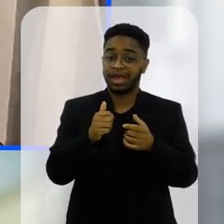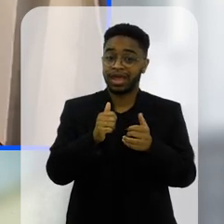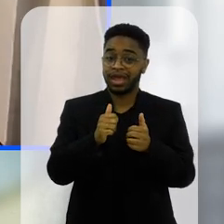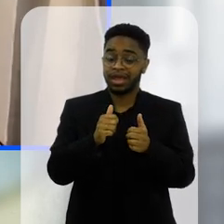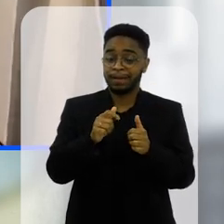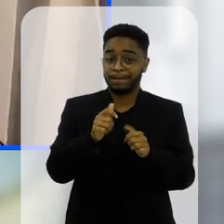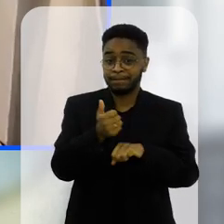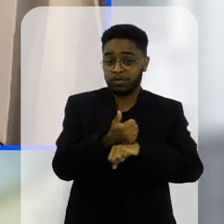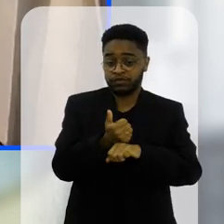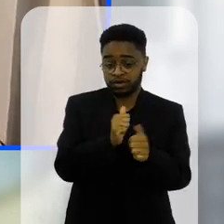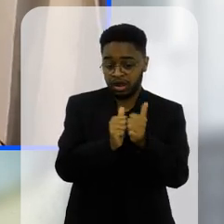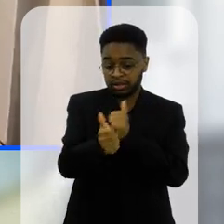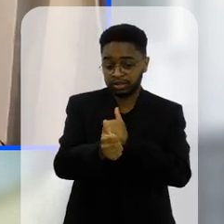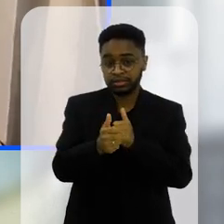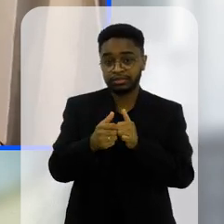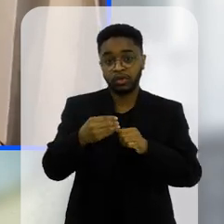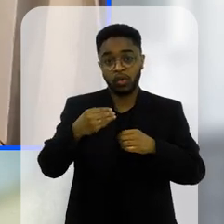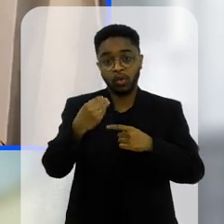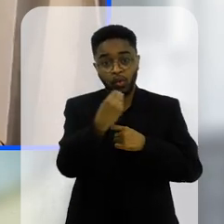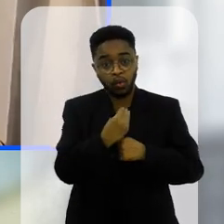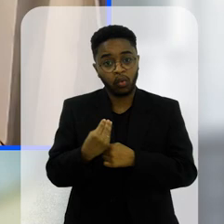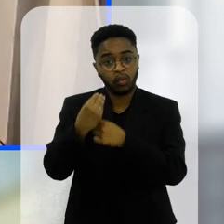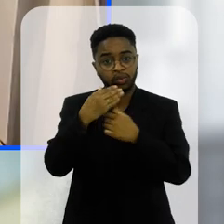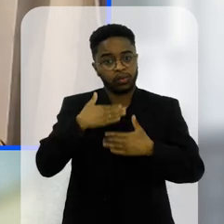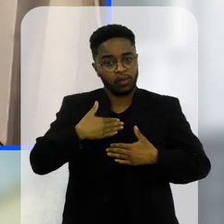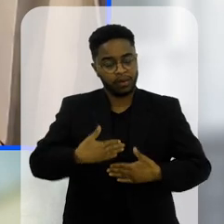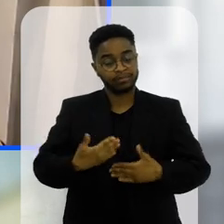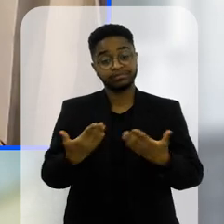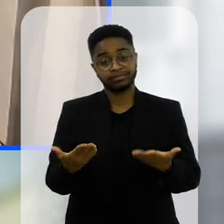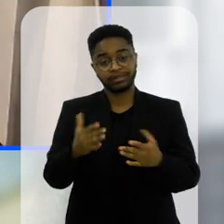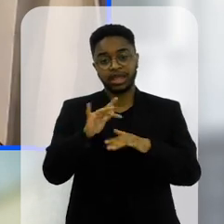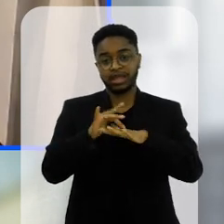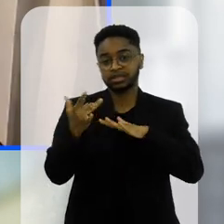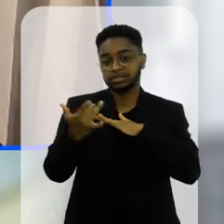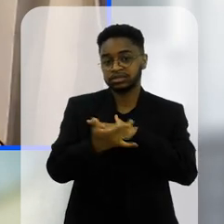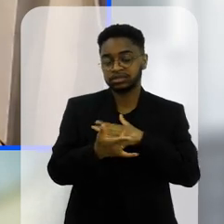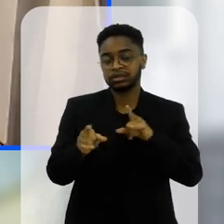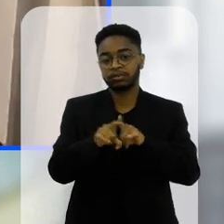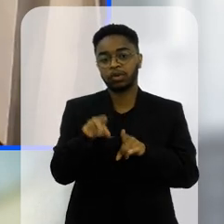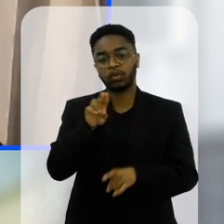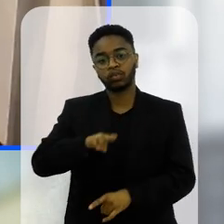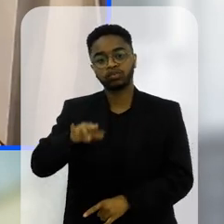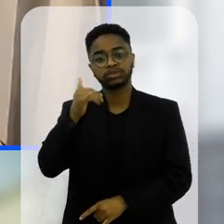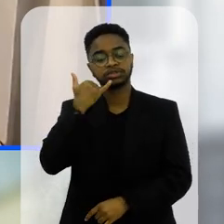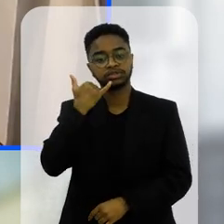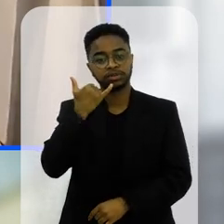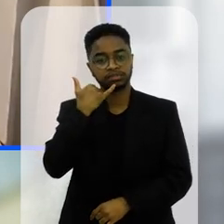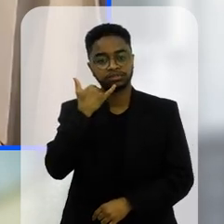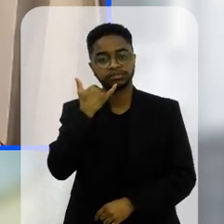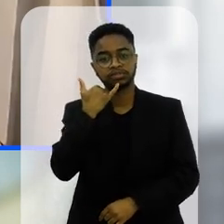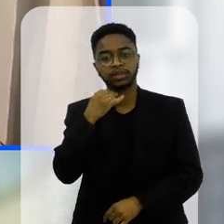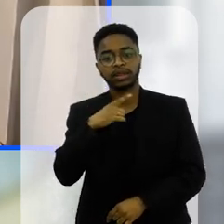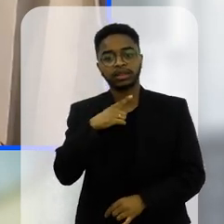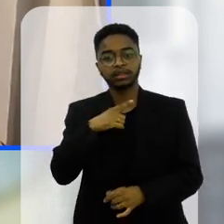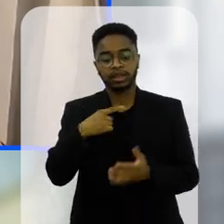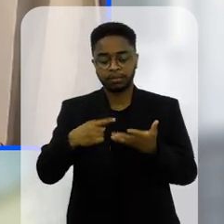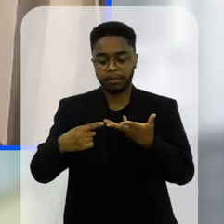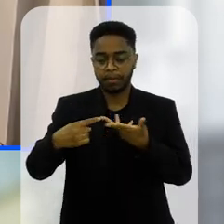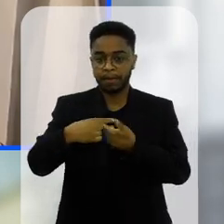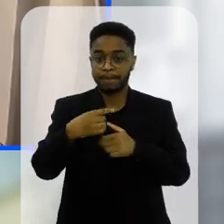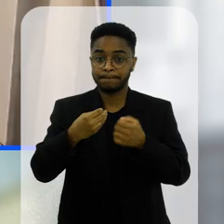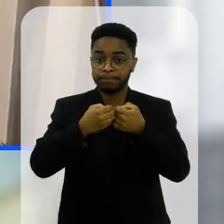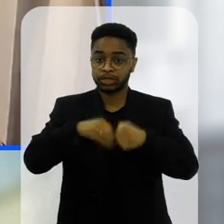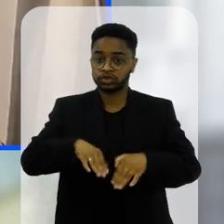e aí olha como é que está tudo interligado né então as redes sociais o uso de celular ele vai trazer vários